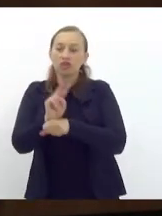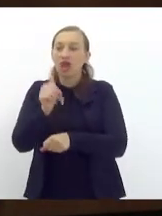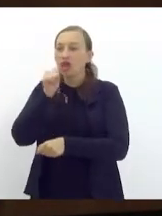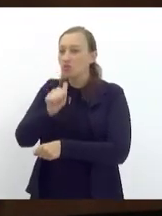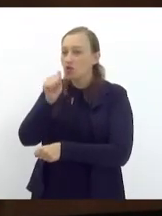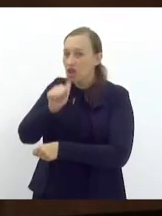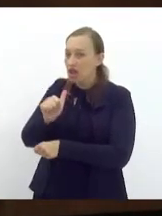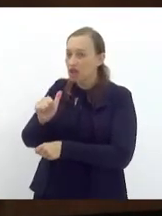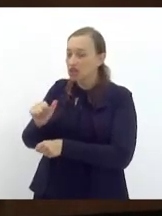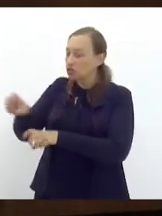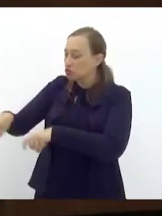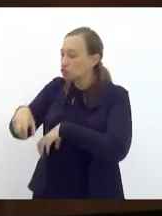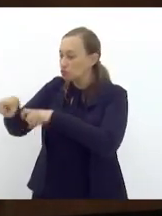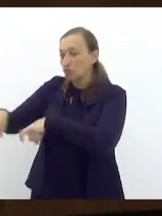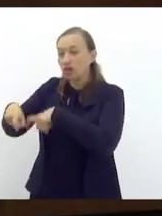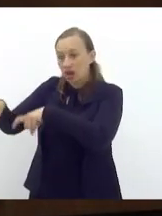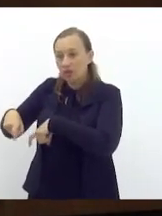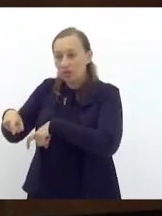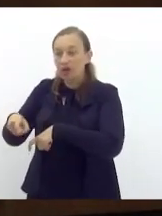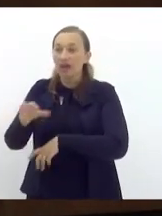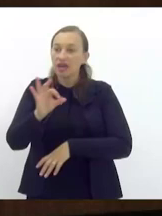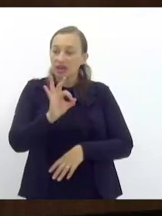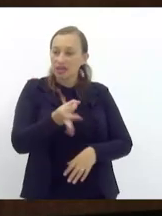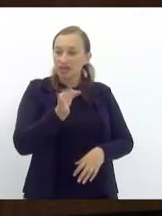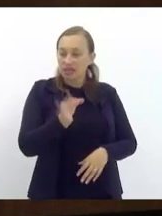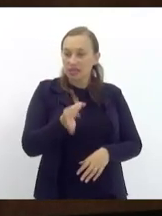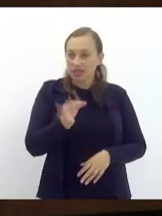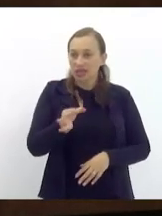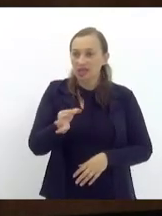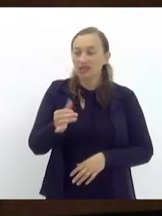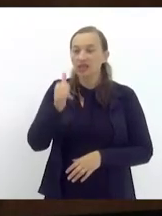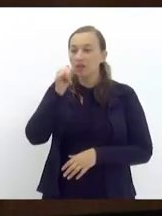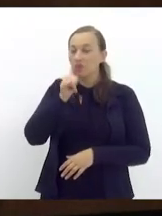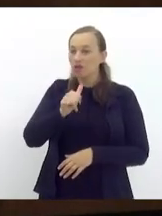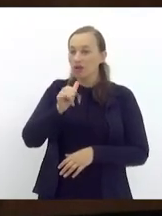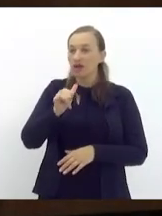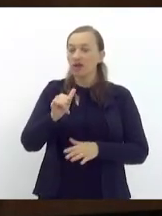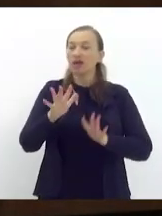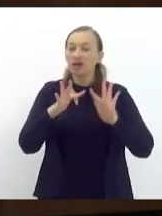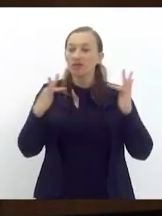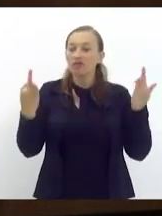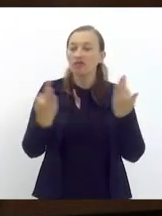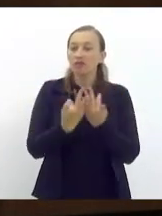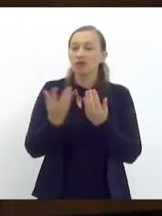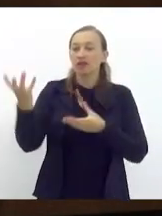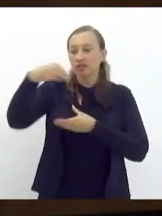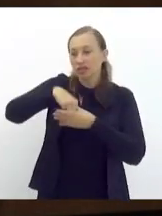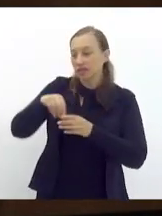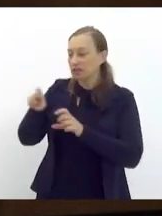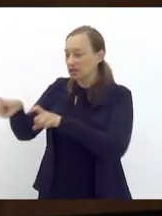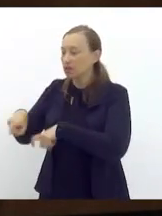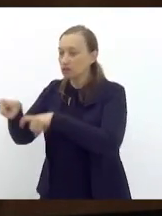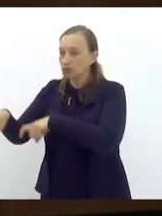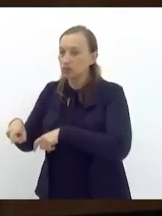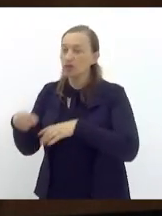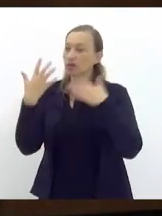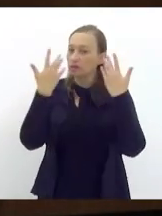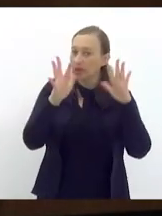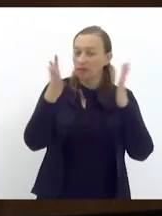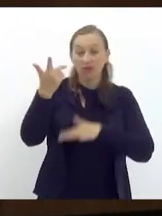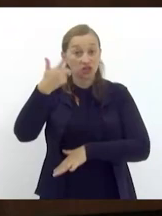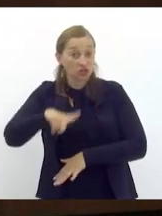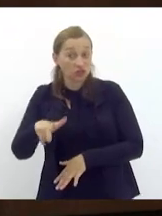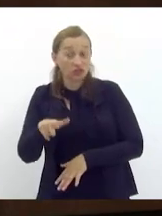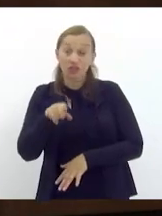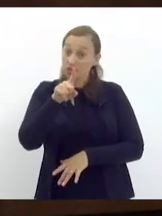é sem dúvida nenhuma garantir a permanência dessas famílias dentro da agricultura parabéns mais uma vez a